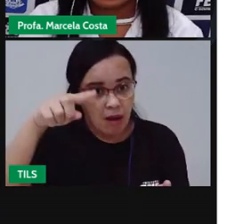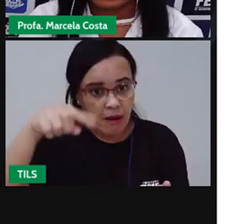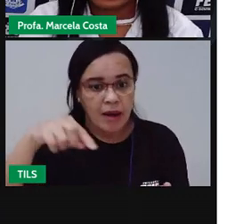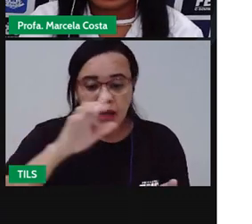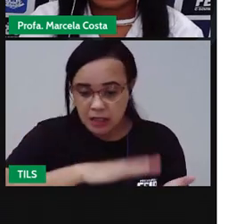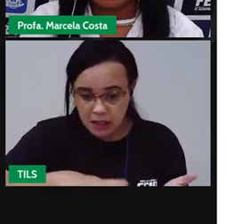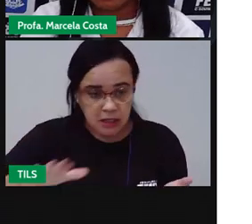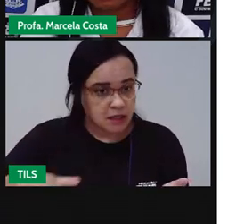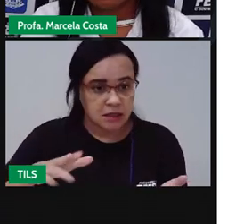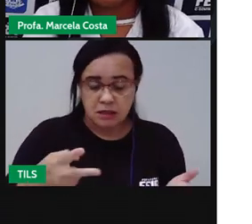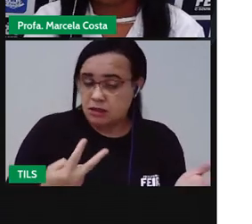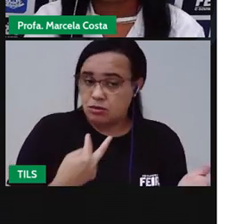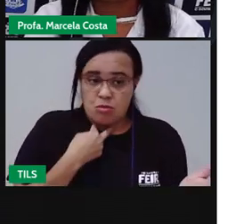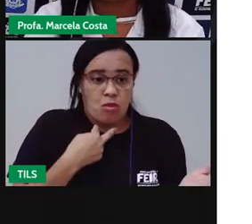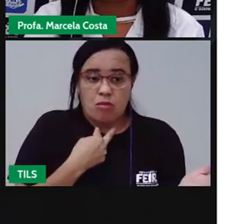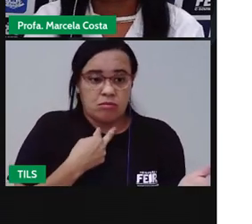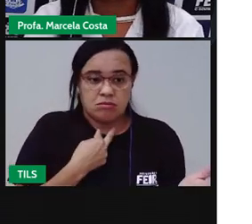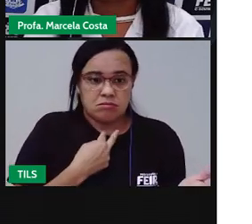saúde das crianças.